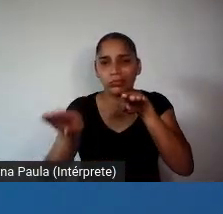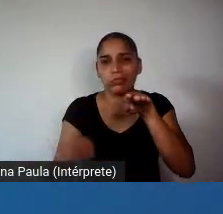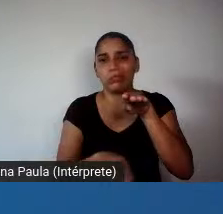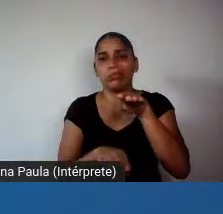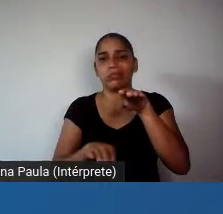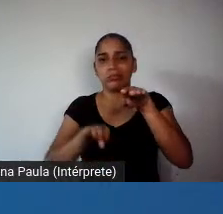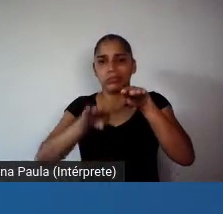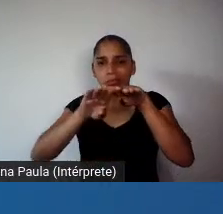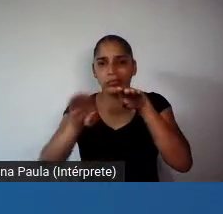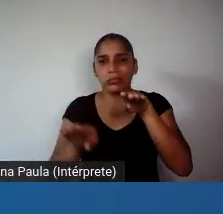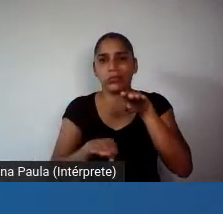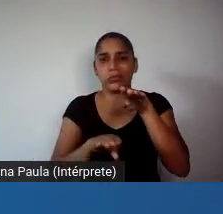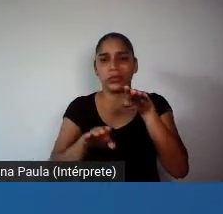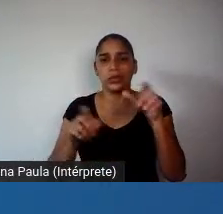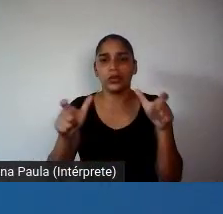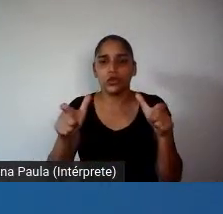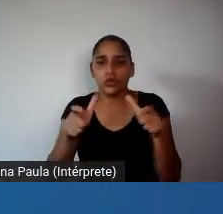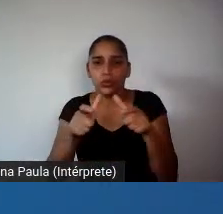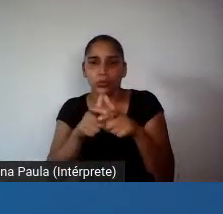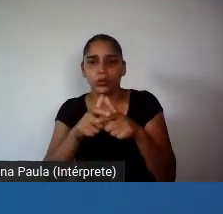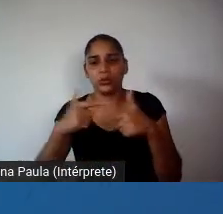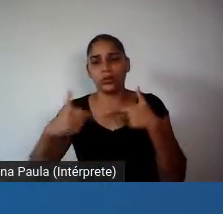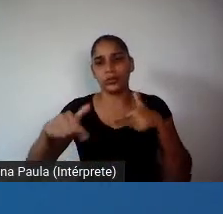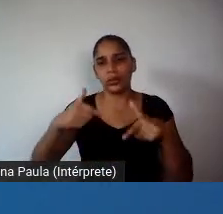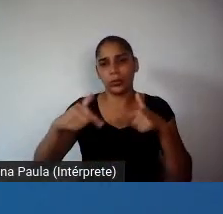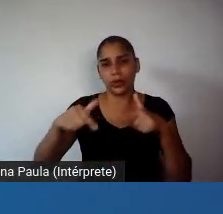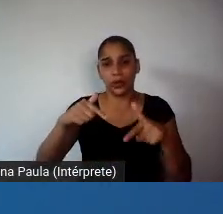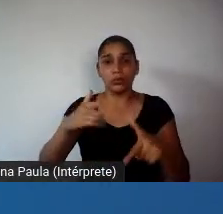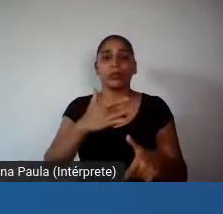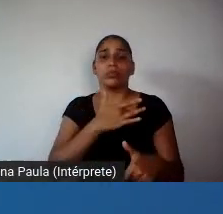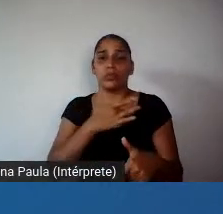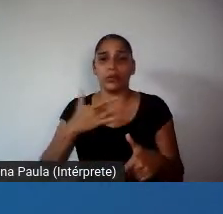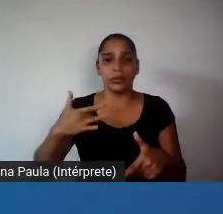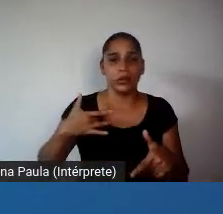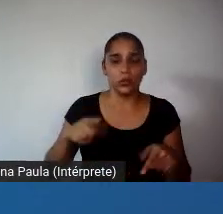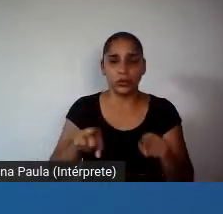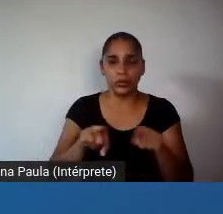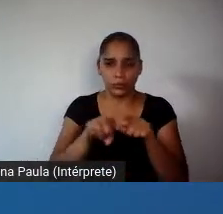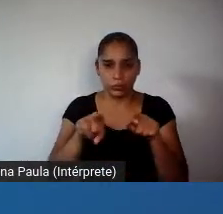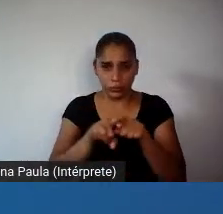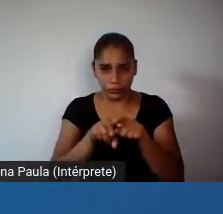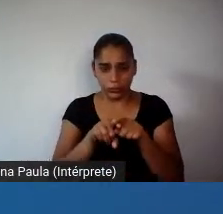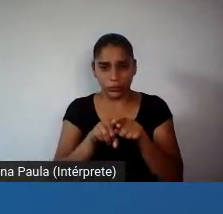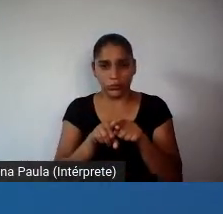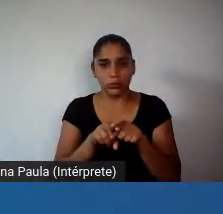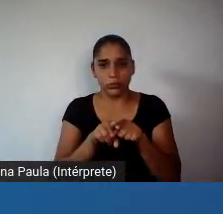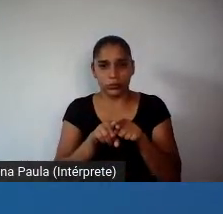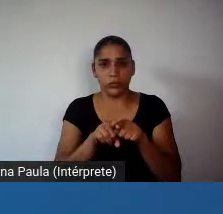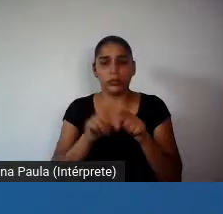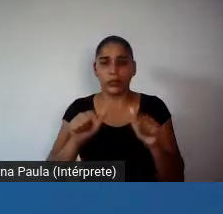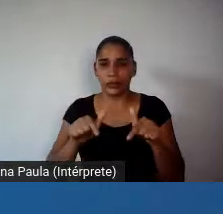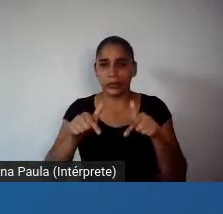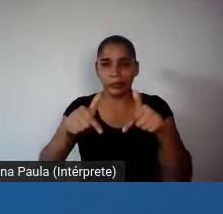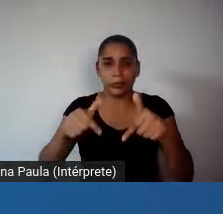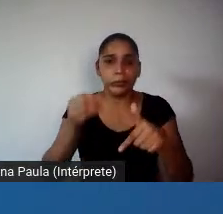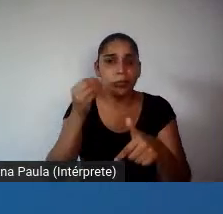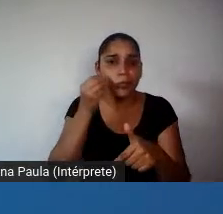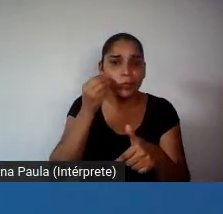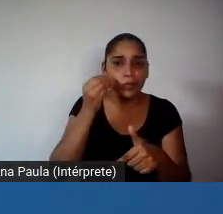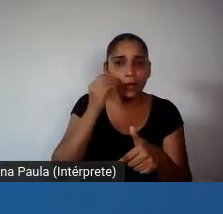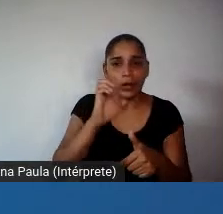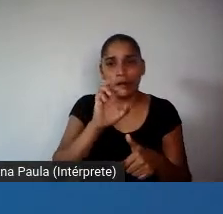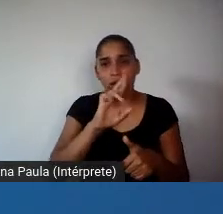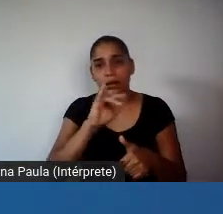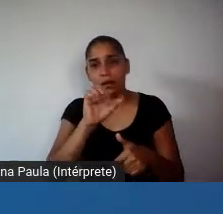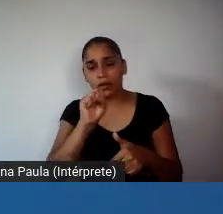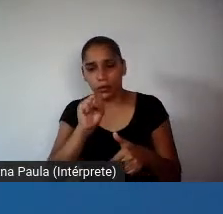emprego qualificado e até da saúde mesmo, da potência da saúde, para a gente enfrentar a crise. O outro dado que